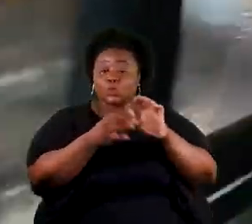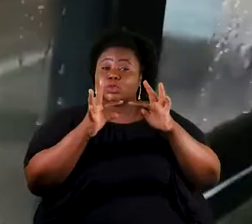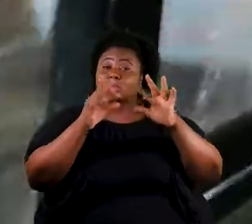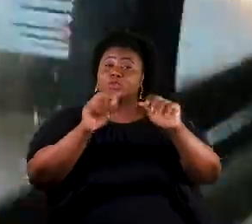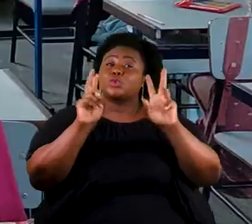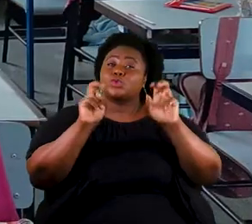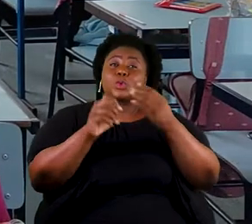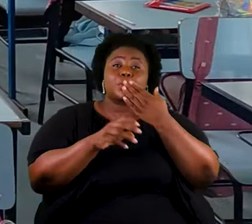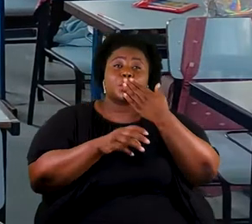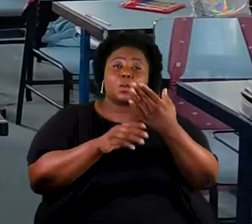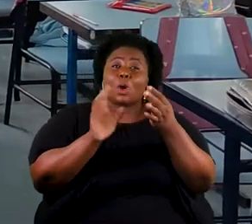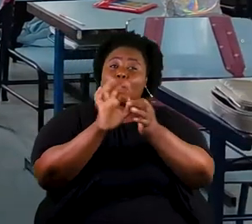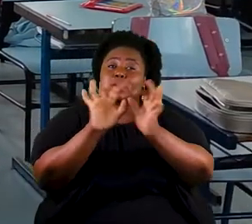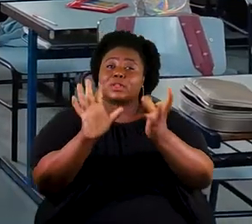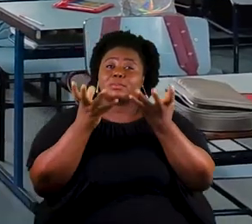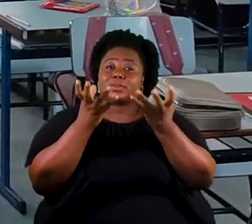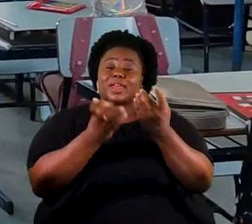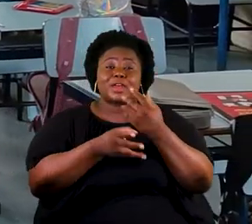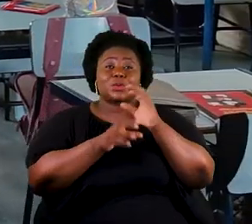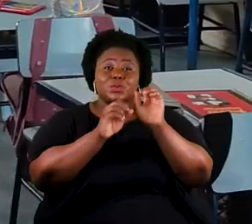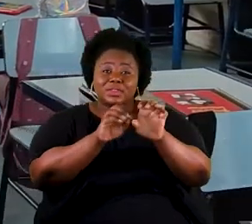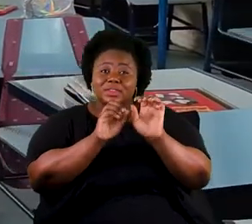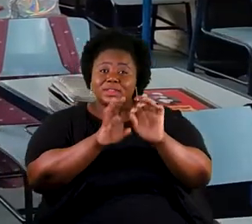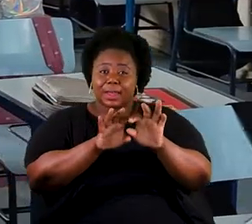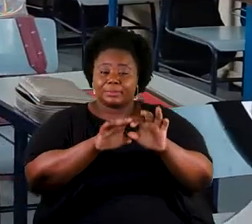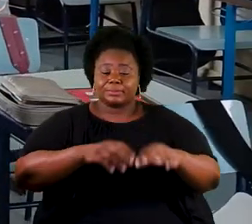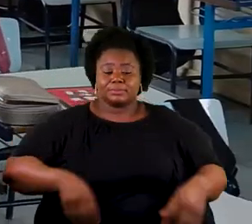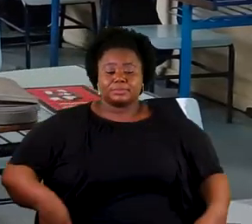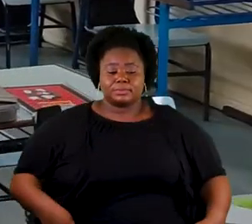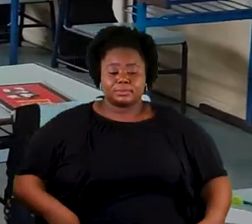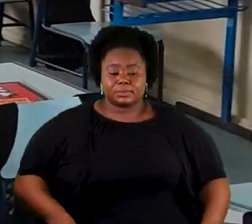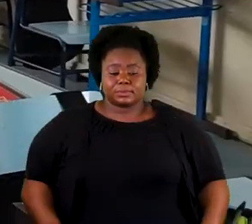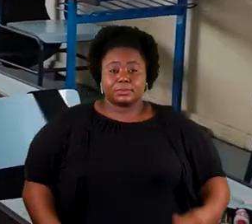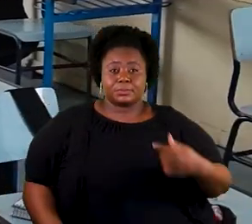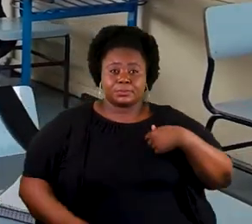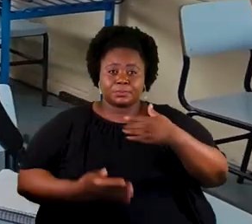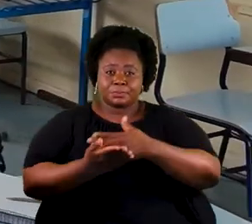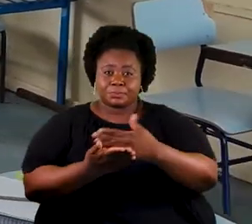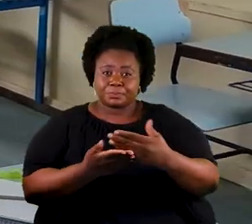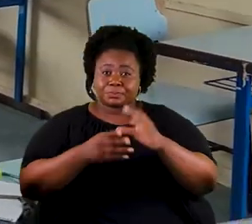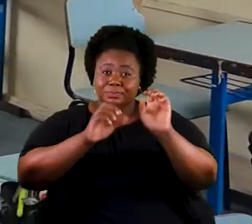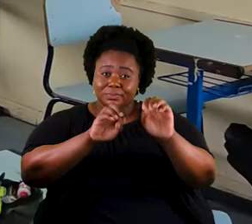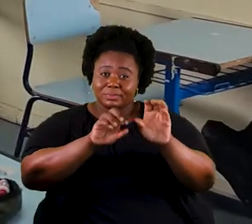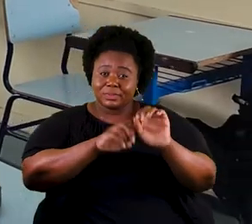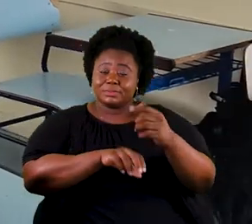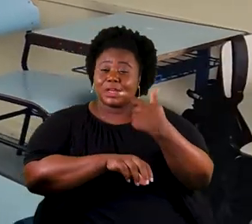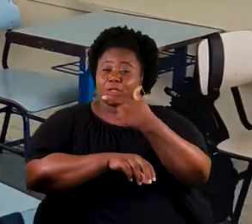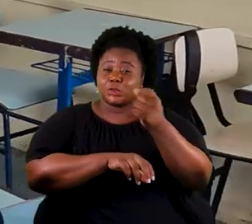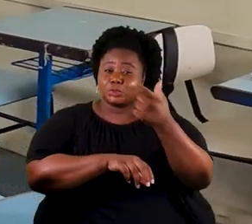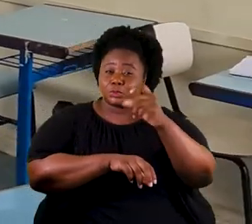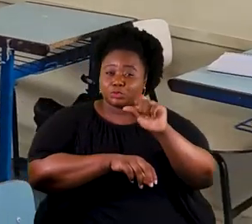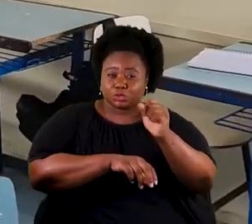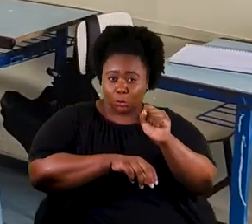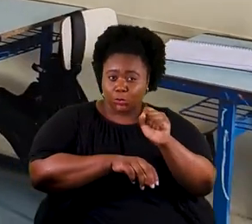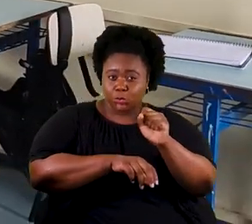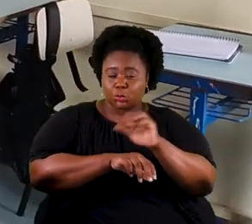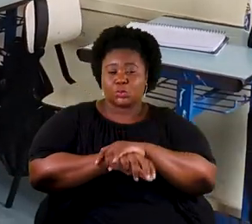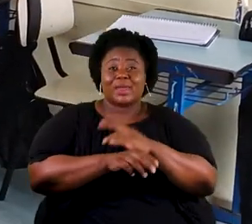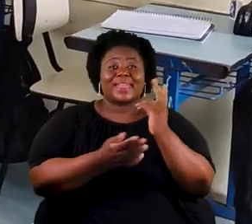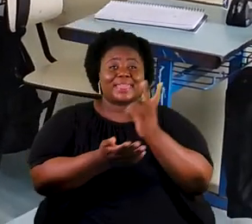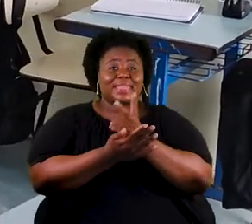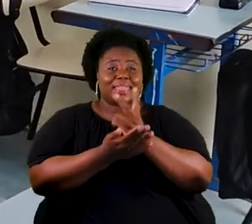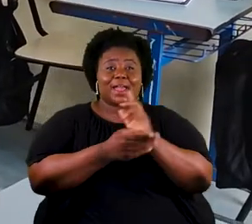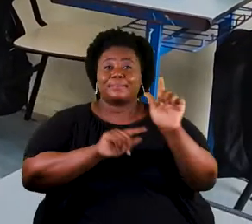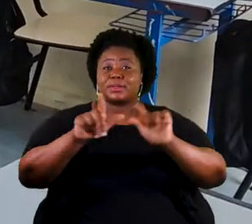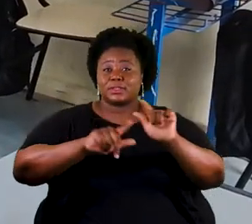sobre qual independência eu quero continuar ensinando? Desde que eu comecei a dar aula, em 2018, sempre